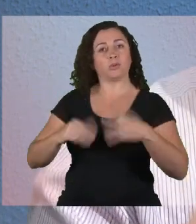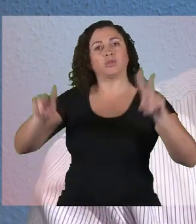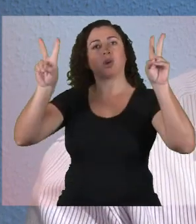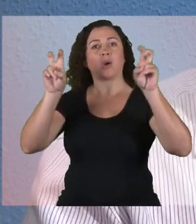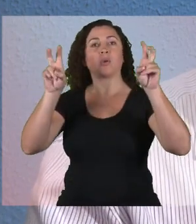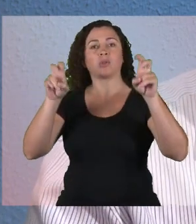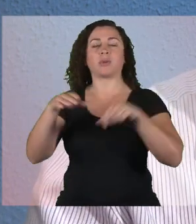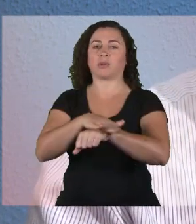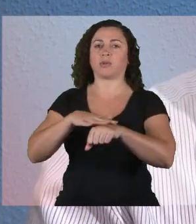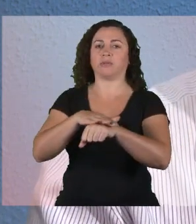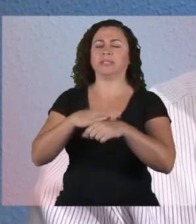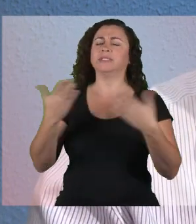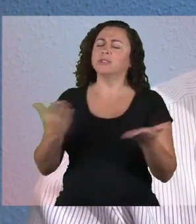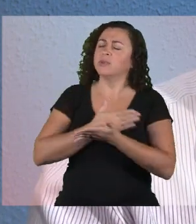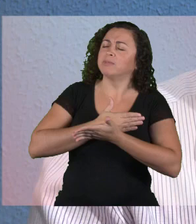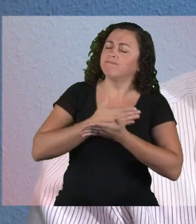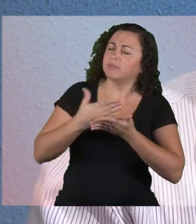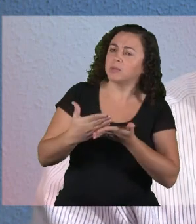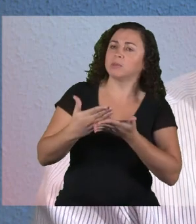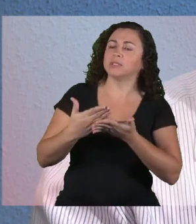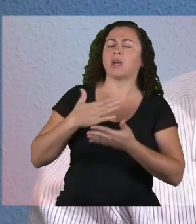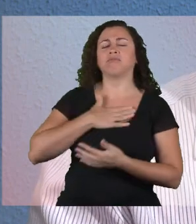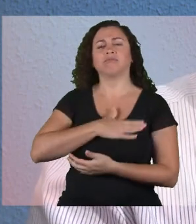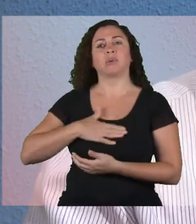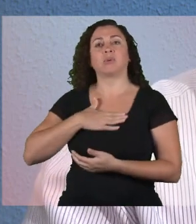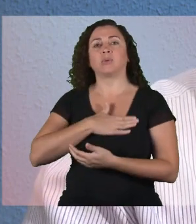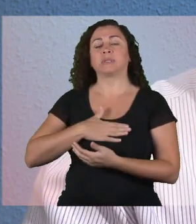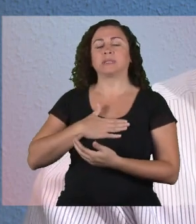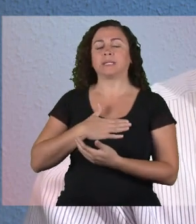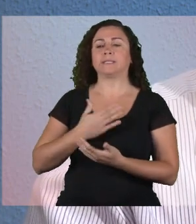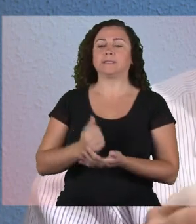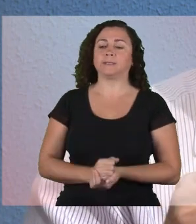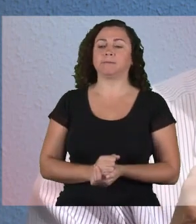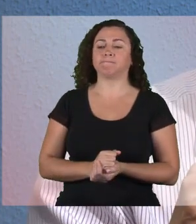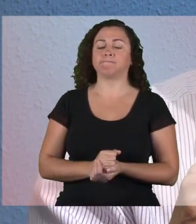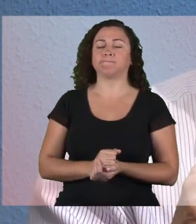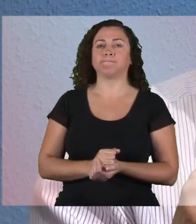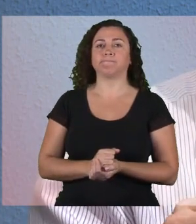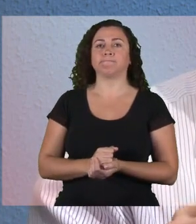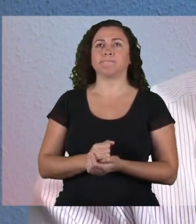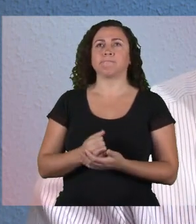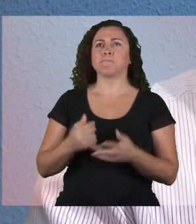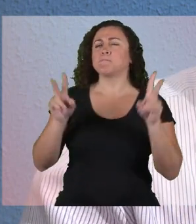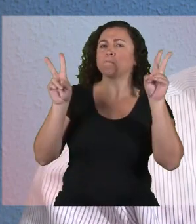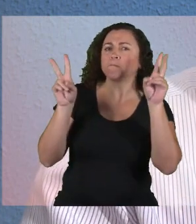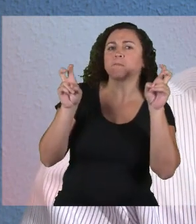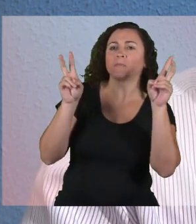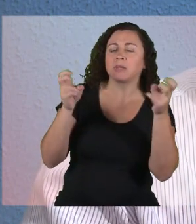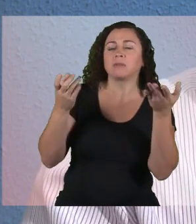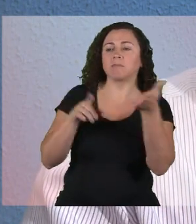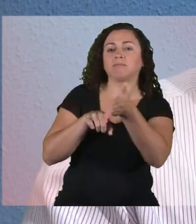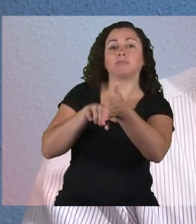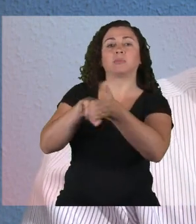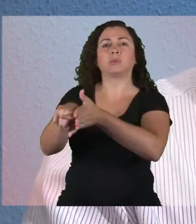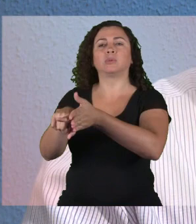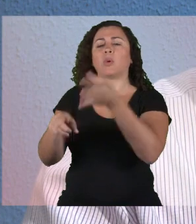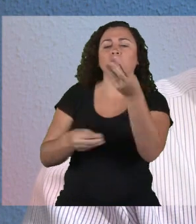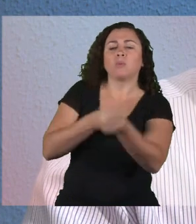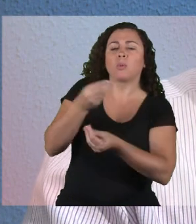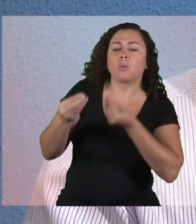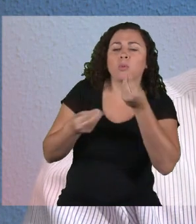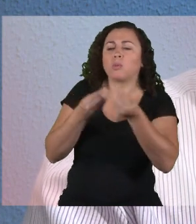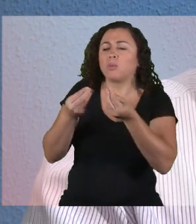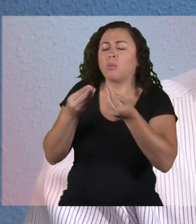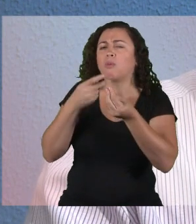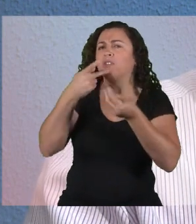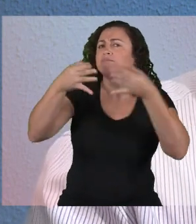esse é o tema da nossa conversa de hoje. Eu gostaria de começar, professora Regina, justamente com essa questão de como